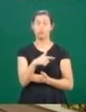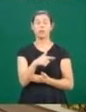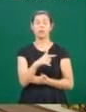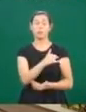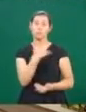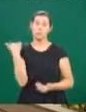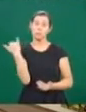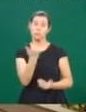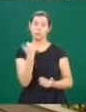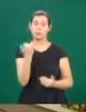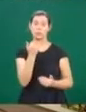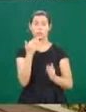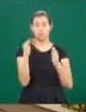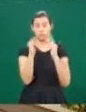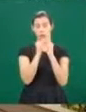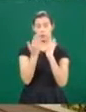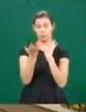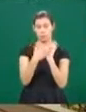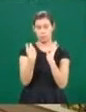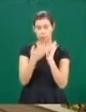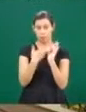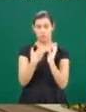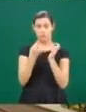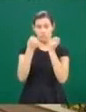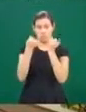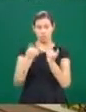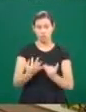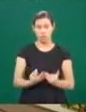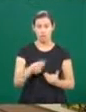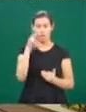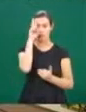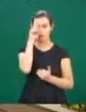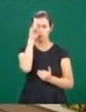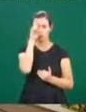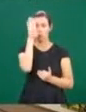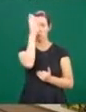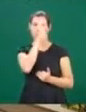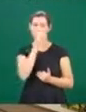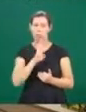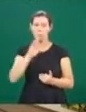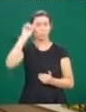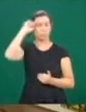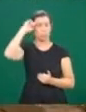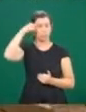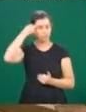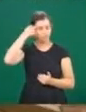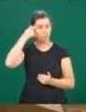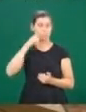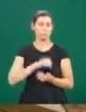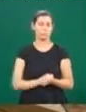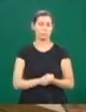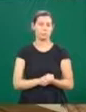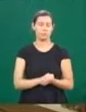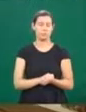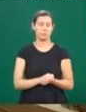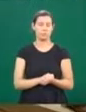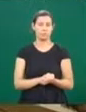aí, está em mostrar a verdadeira história do brasileiro, do negro brasileiro. E é aquela coisa, né?